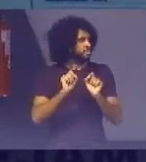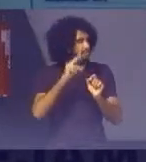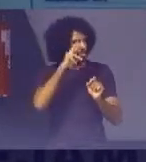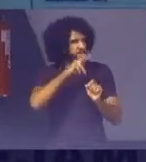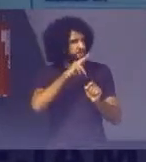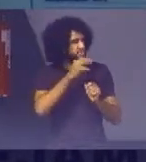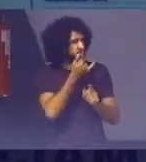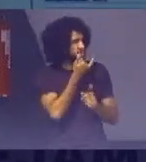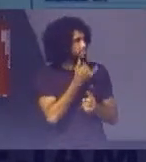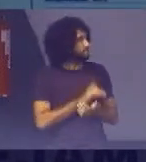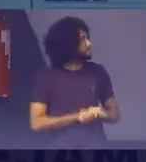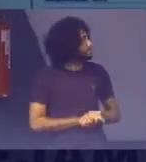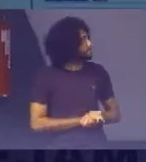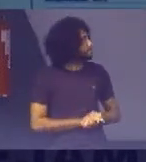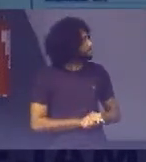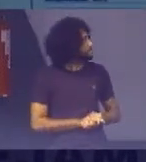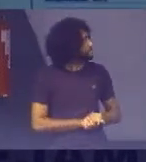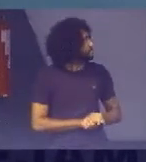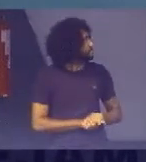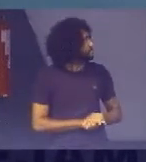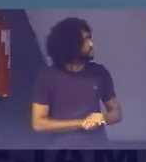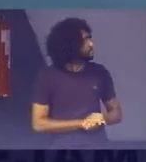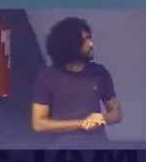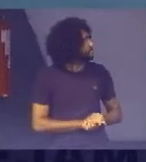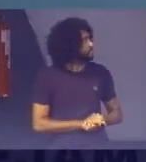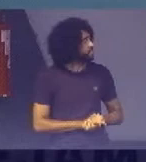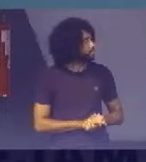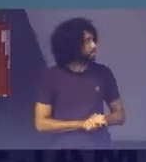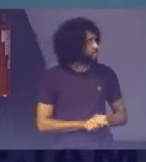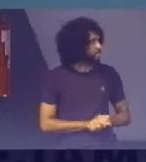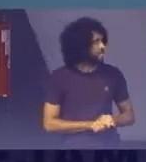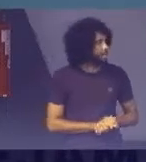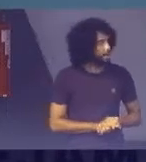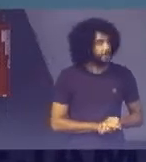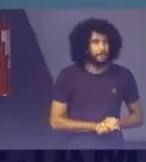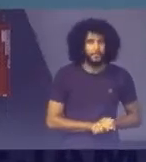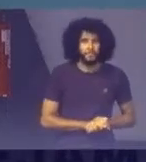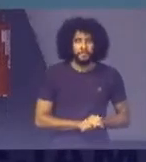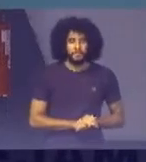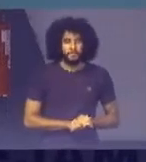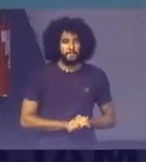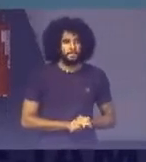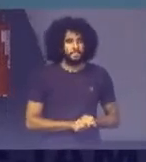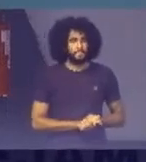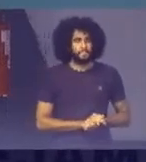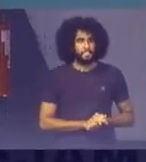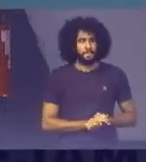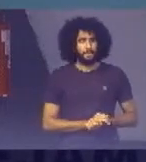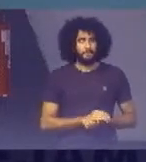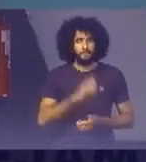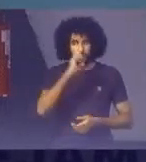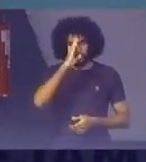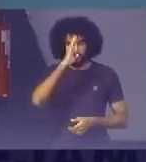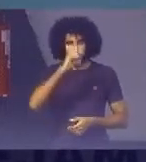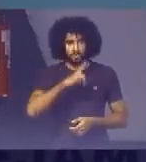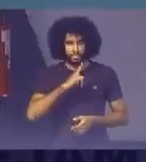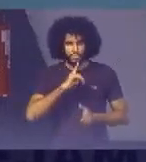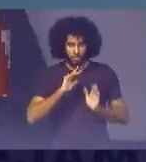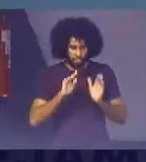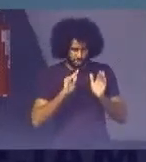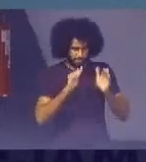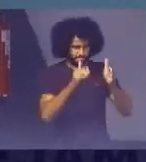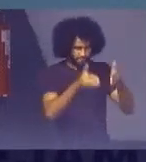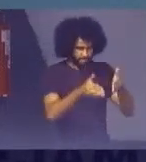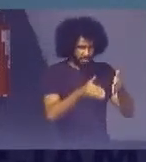luz aqui Que o principal Que nós tínhamos como norte É nesse